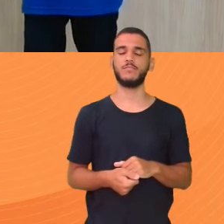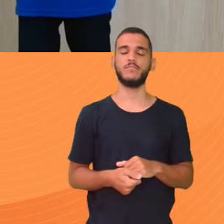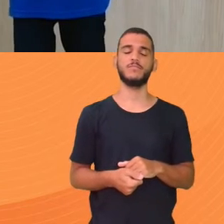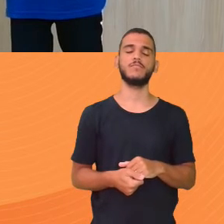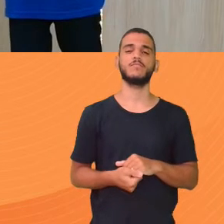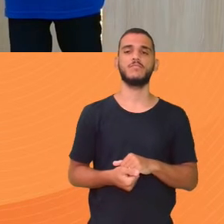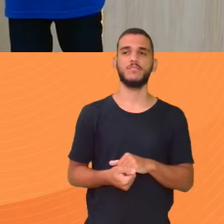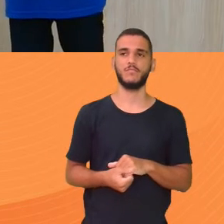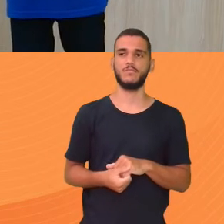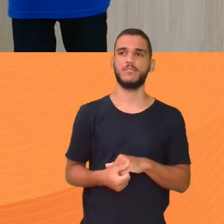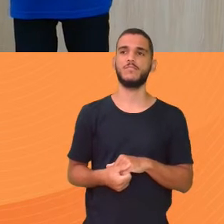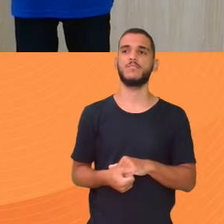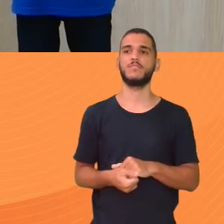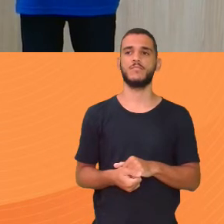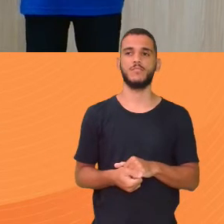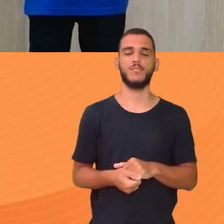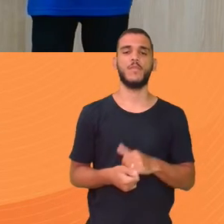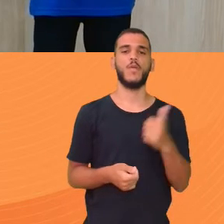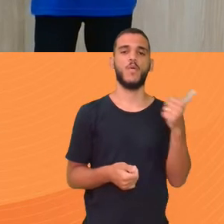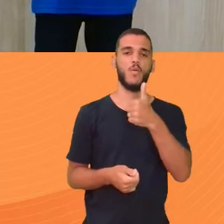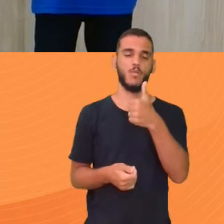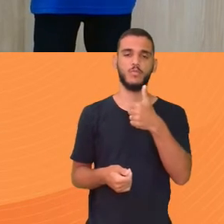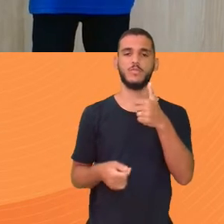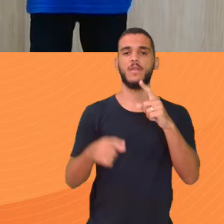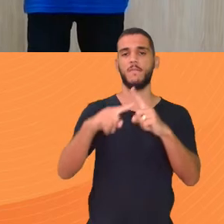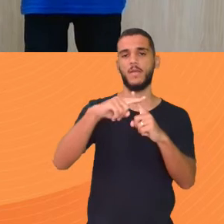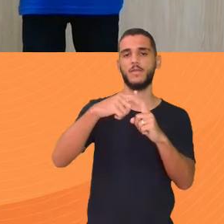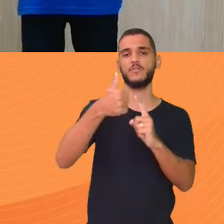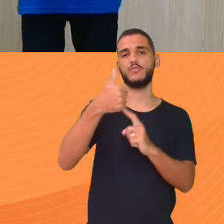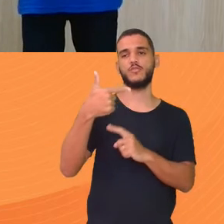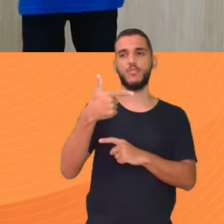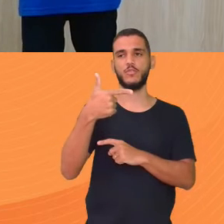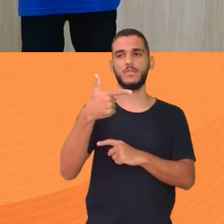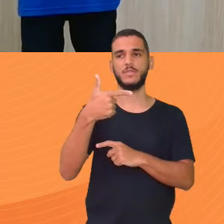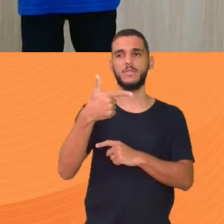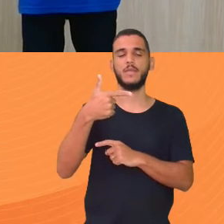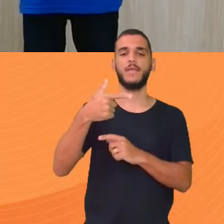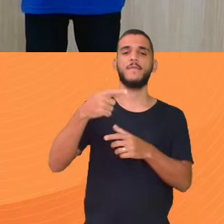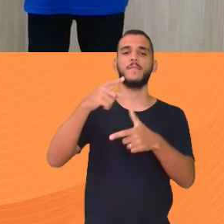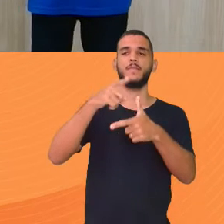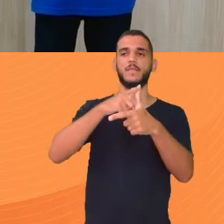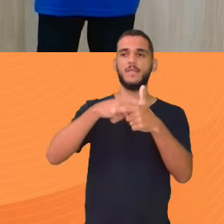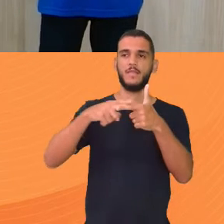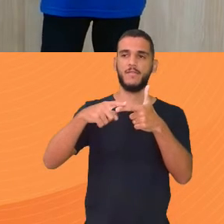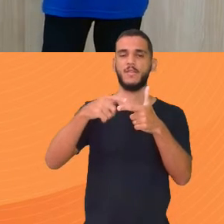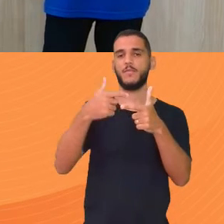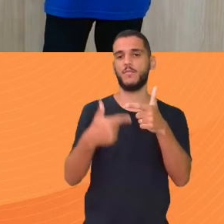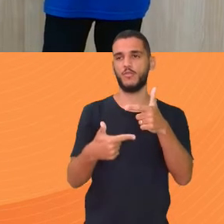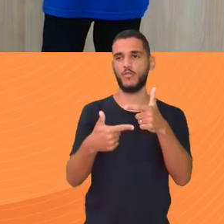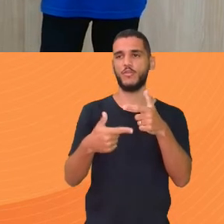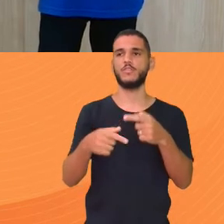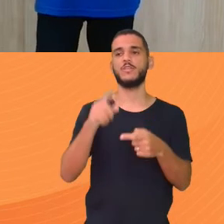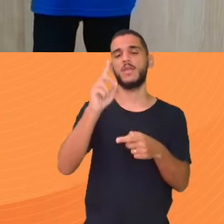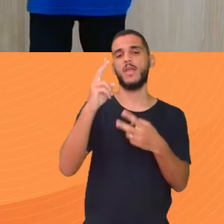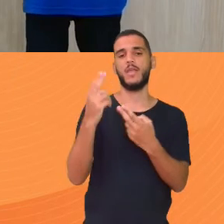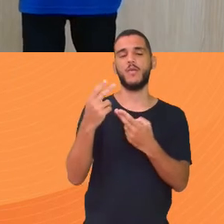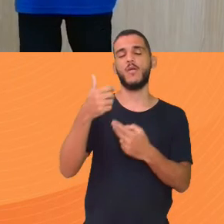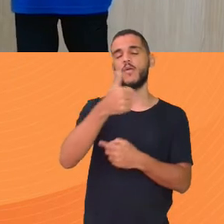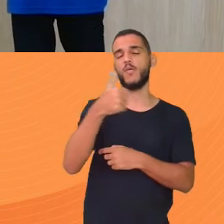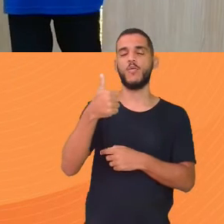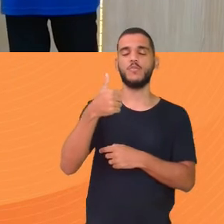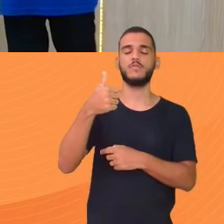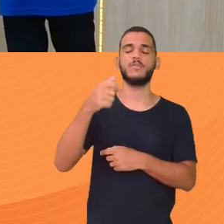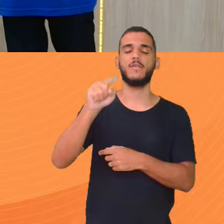E o 12 Soma E divide por dois Se eu somar 11 com 12 Isso vai dar 23 23